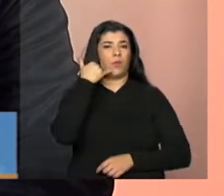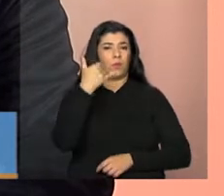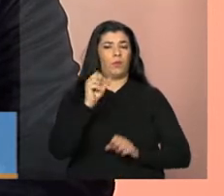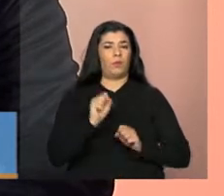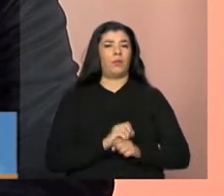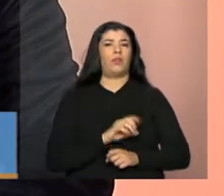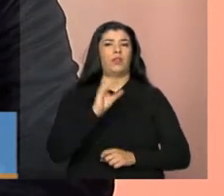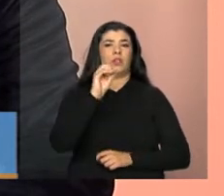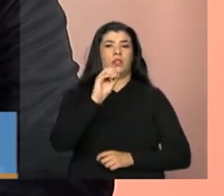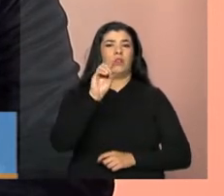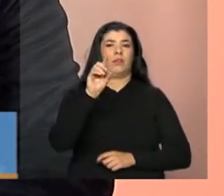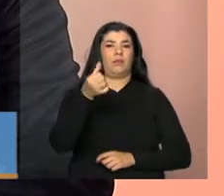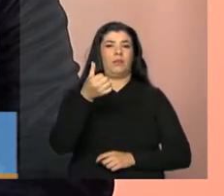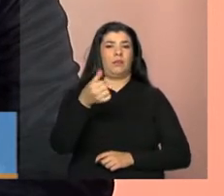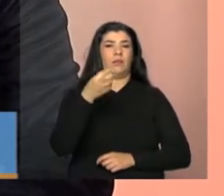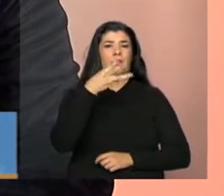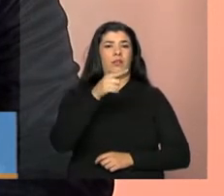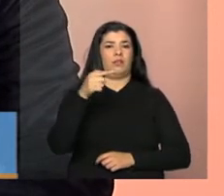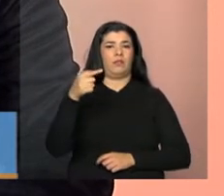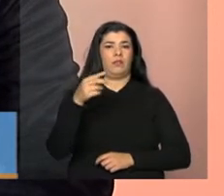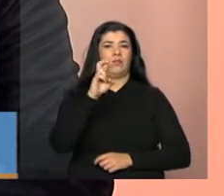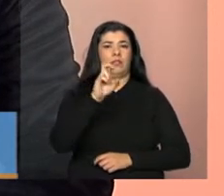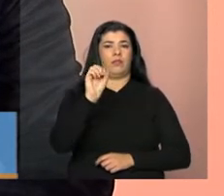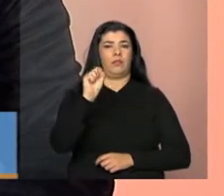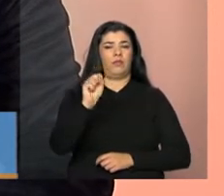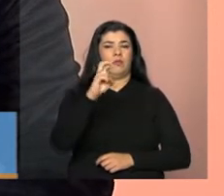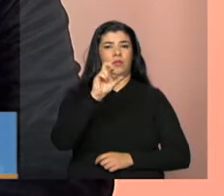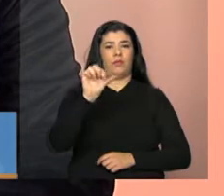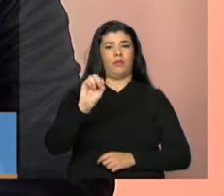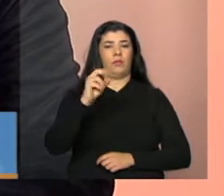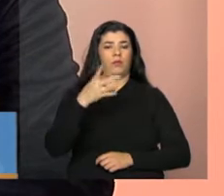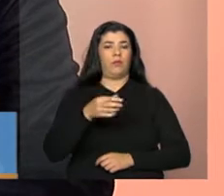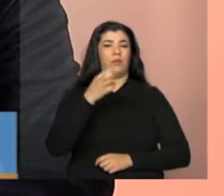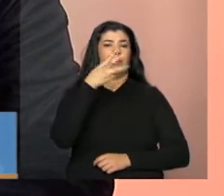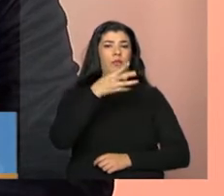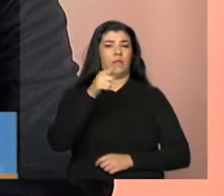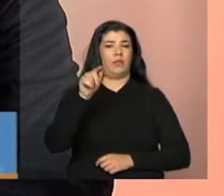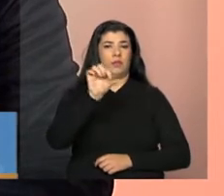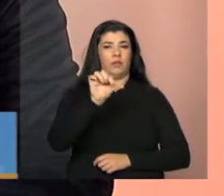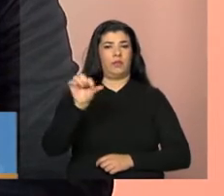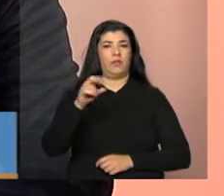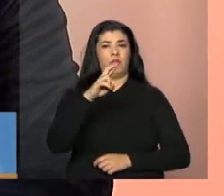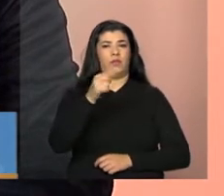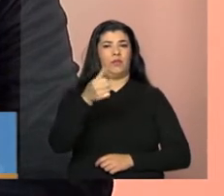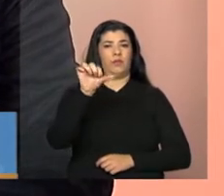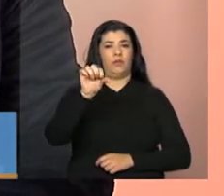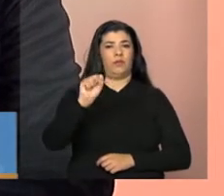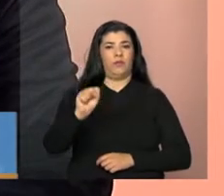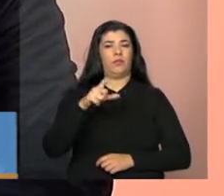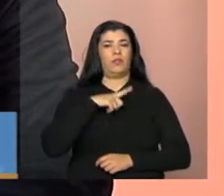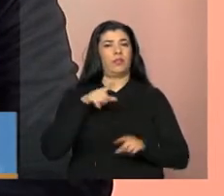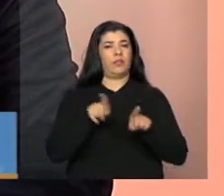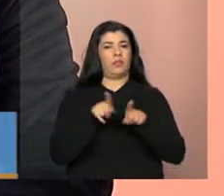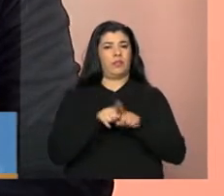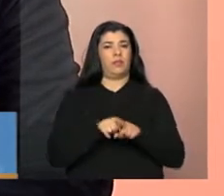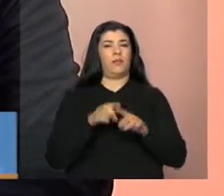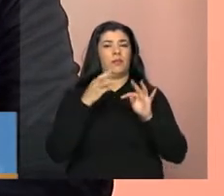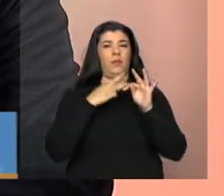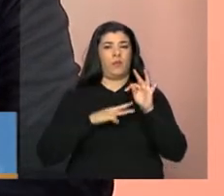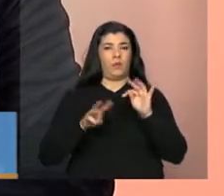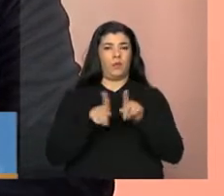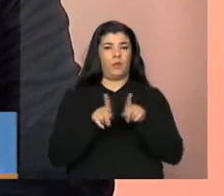61 3799 5859 ou 3799 5198. Tem também o Twitter,